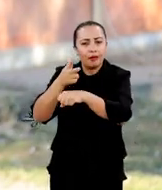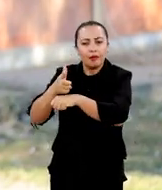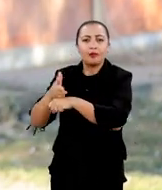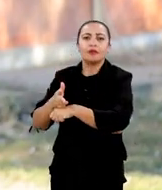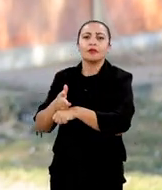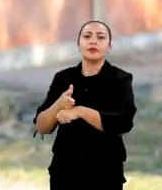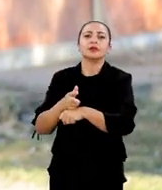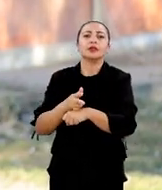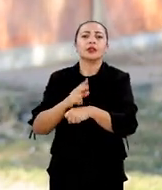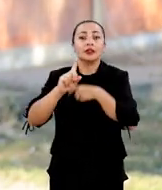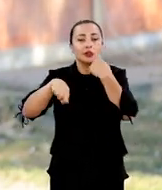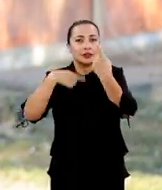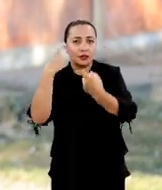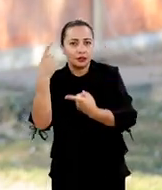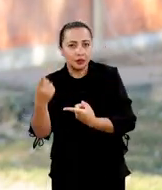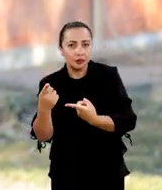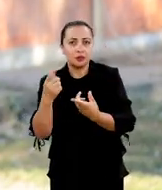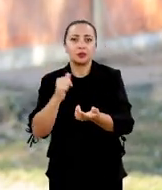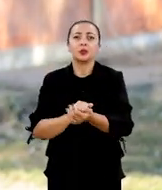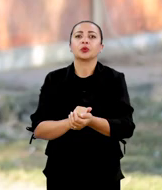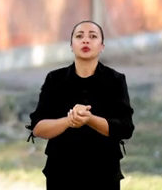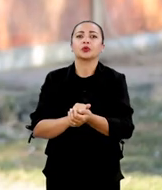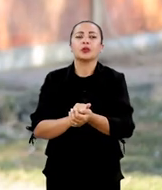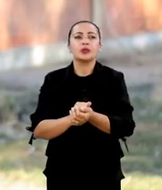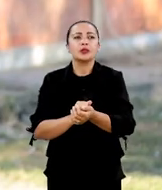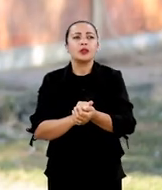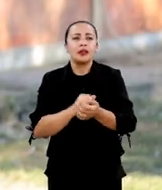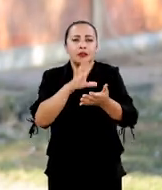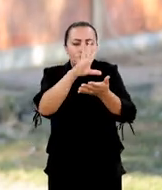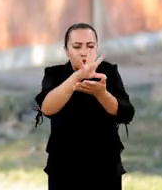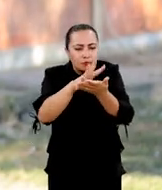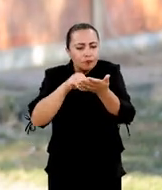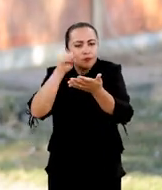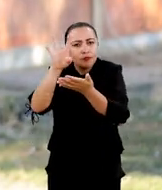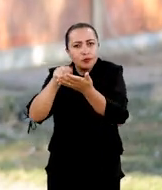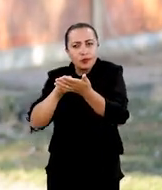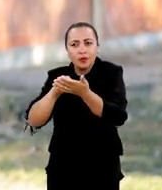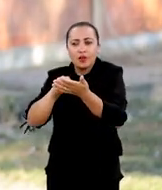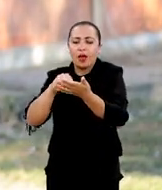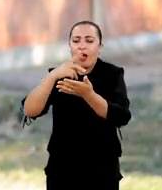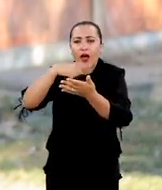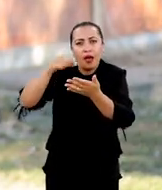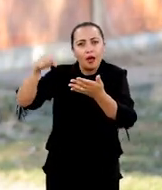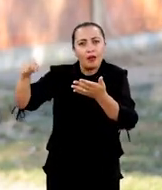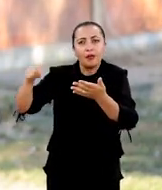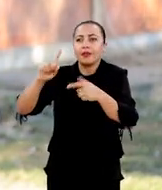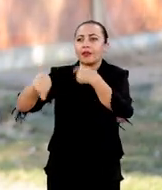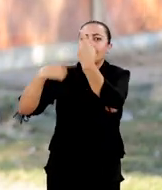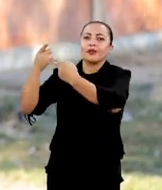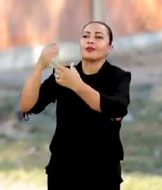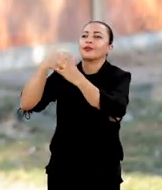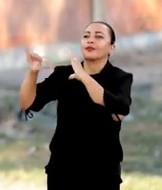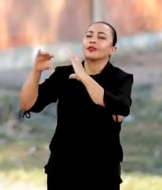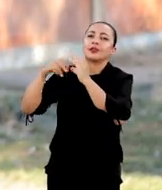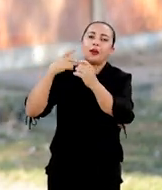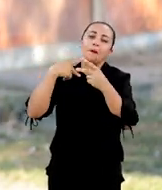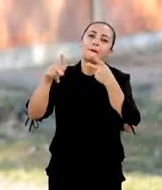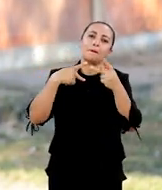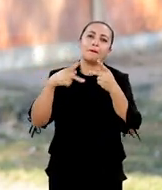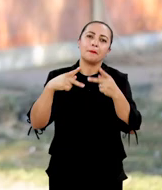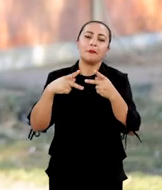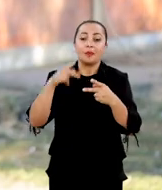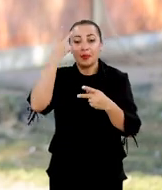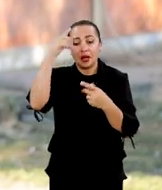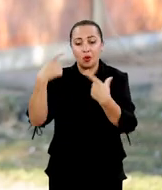gravadas e, posteriormente, processadas e enviadas para São José dos Campos,